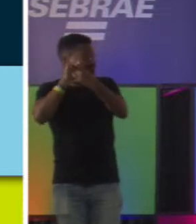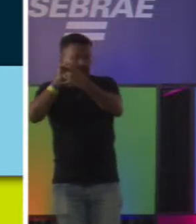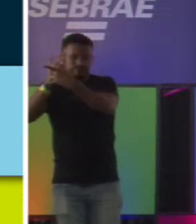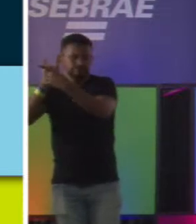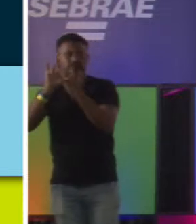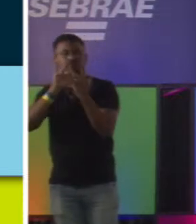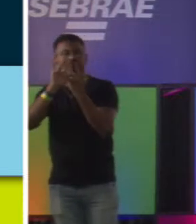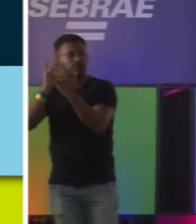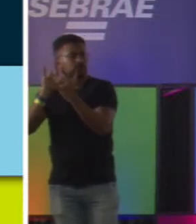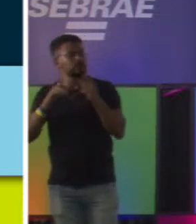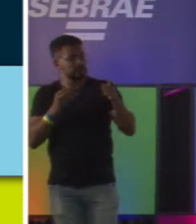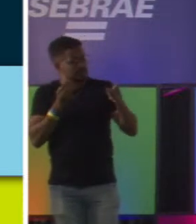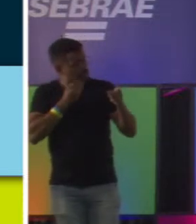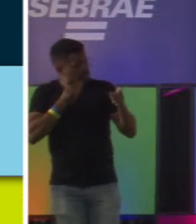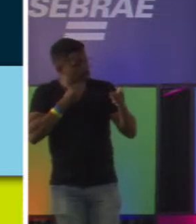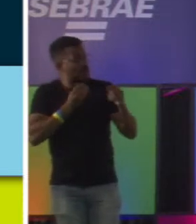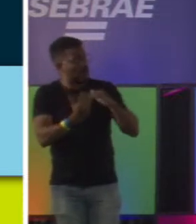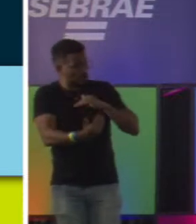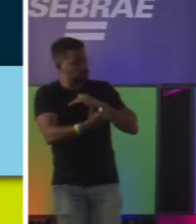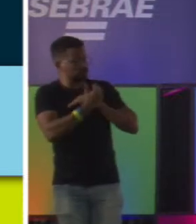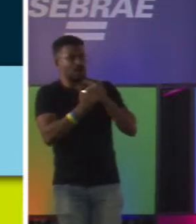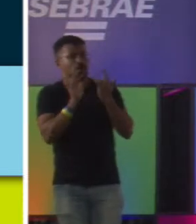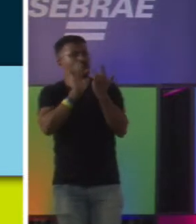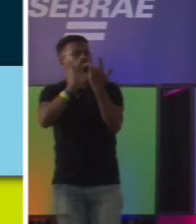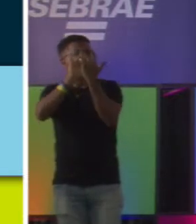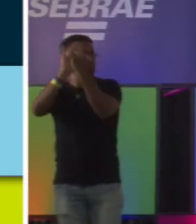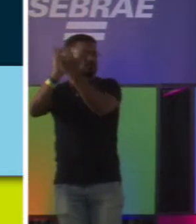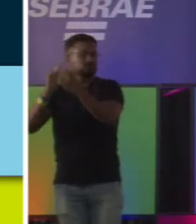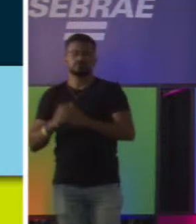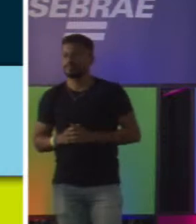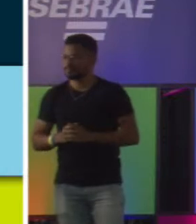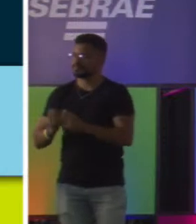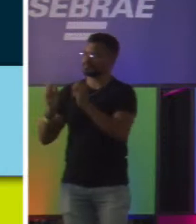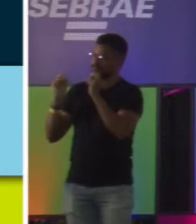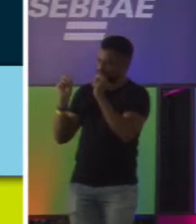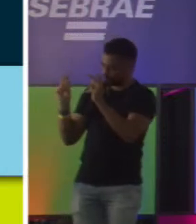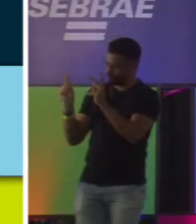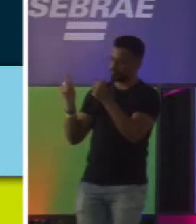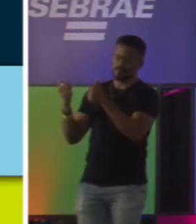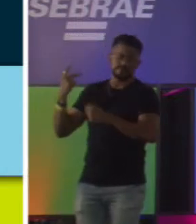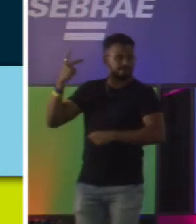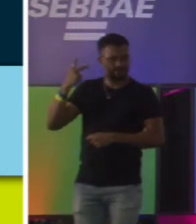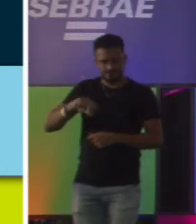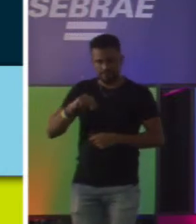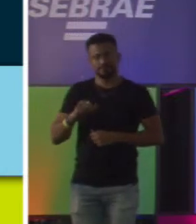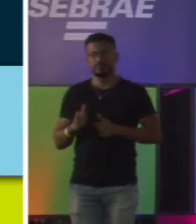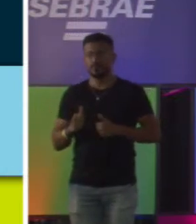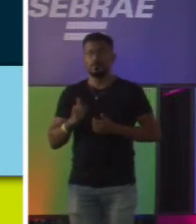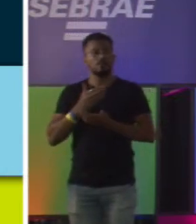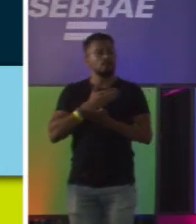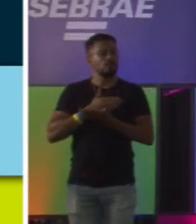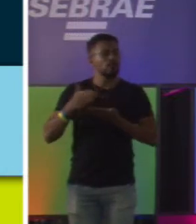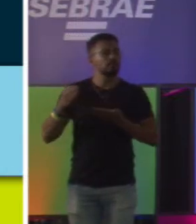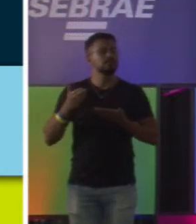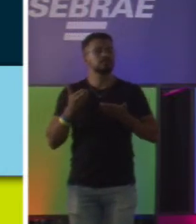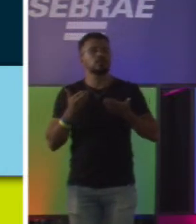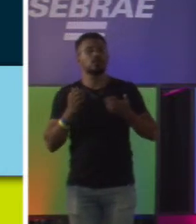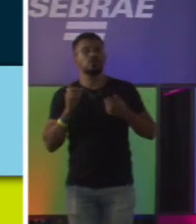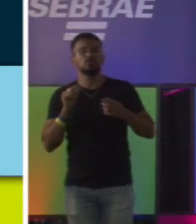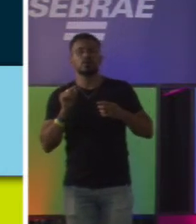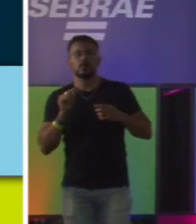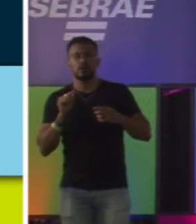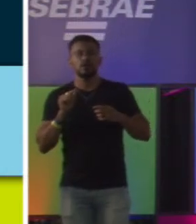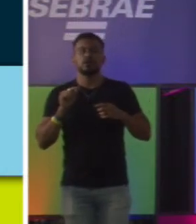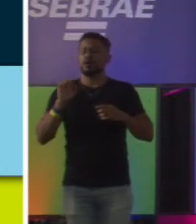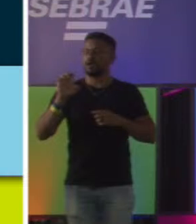Arranja isso para a gente. Eu disse, beleza, vamos lá. E aí, eu comecei a me envolver com o ecossistema nacional.